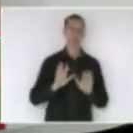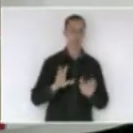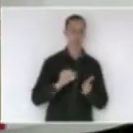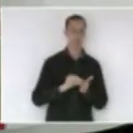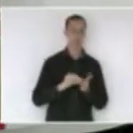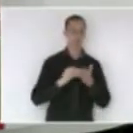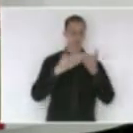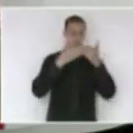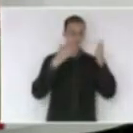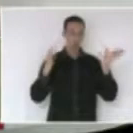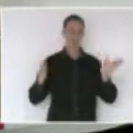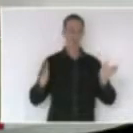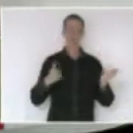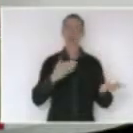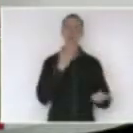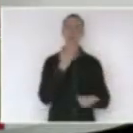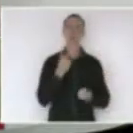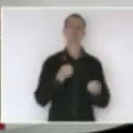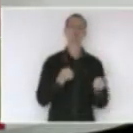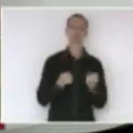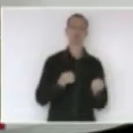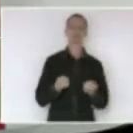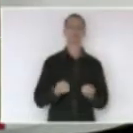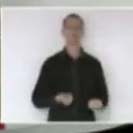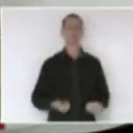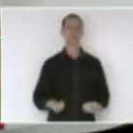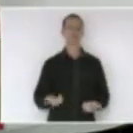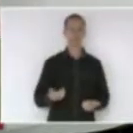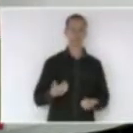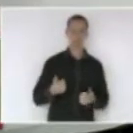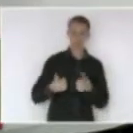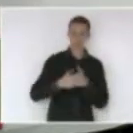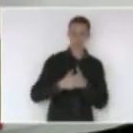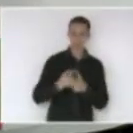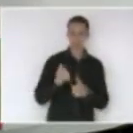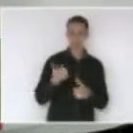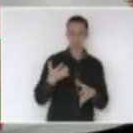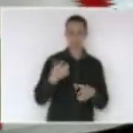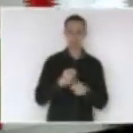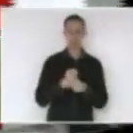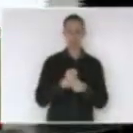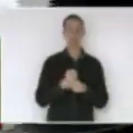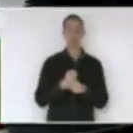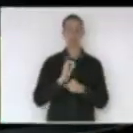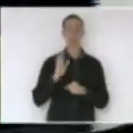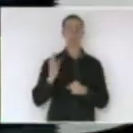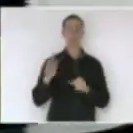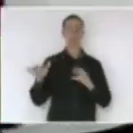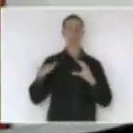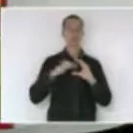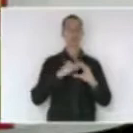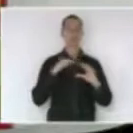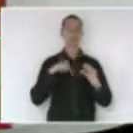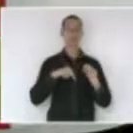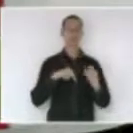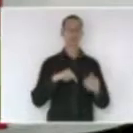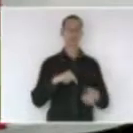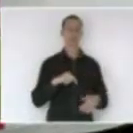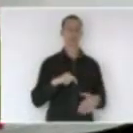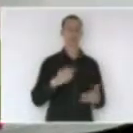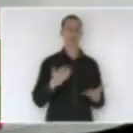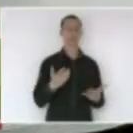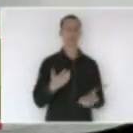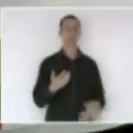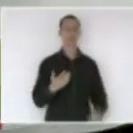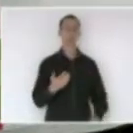não tem controle. O próprio Tribunal de Contas deixa claro no seu encaminhamento à Auditoria que